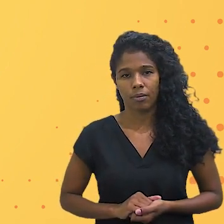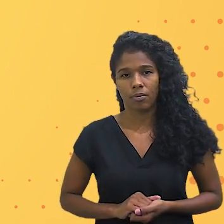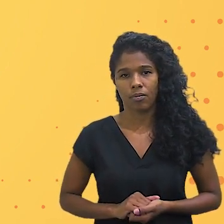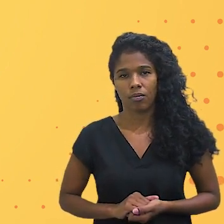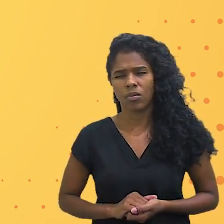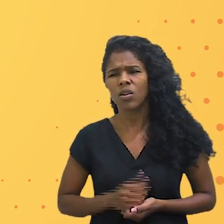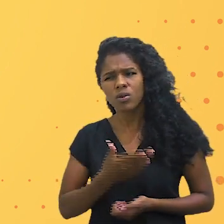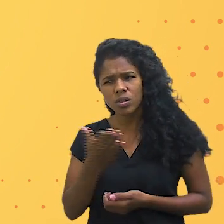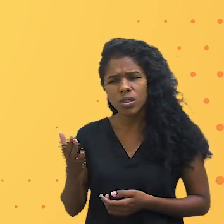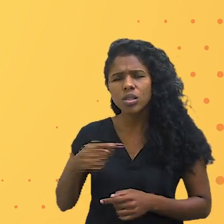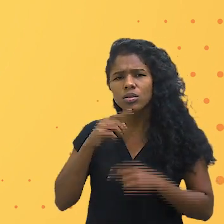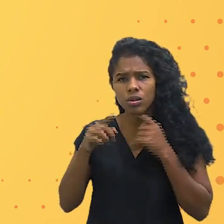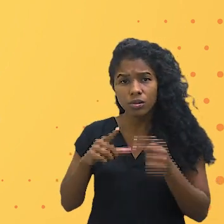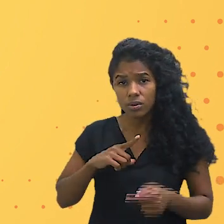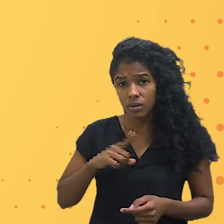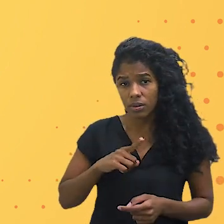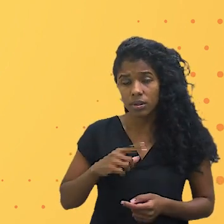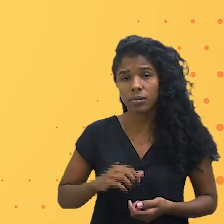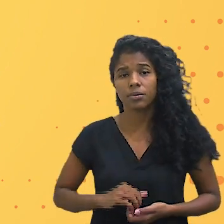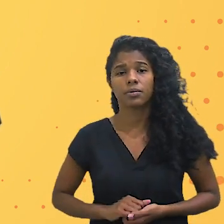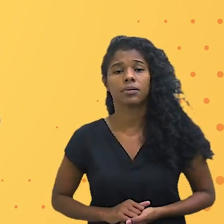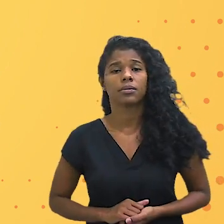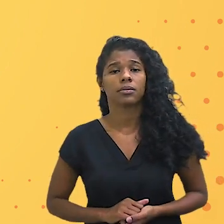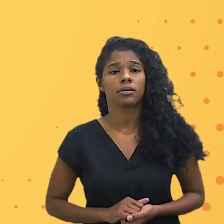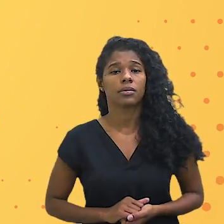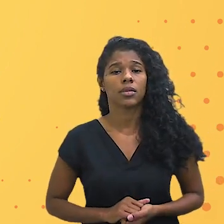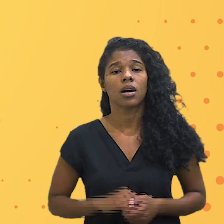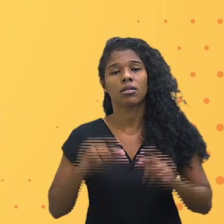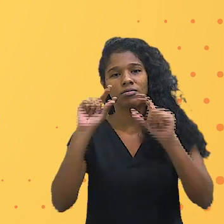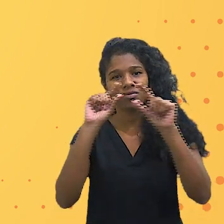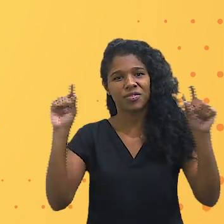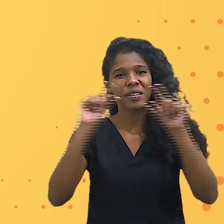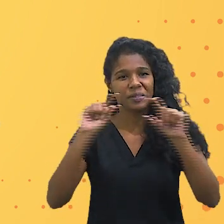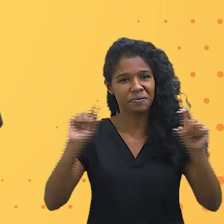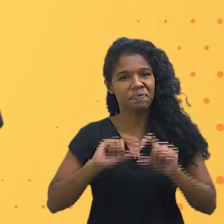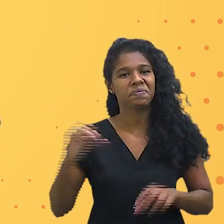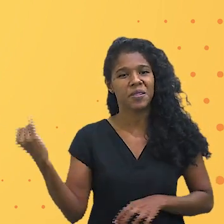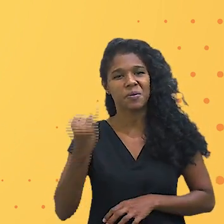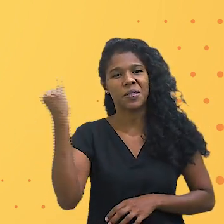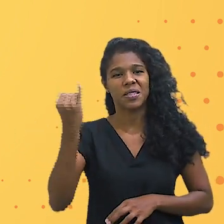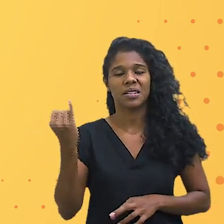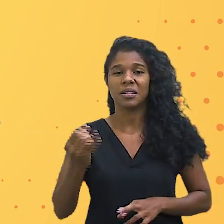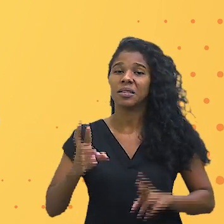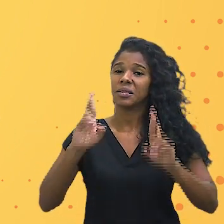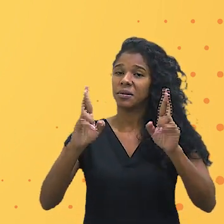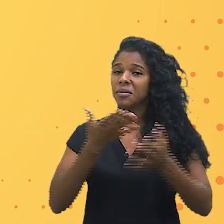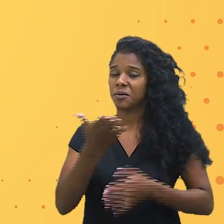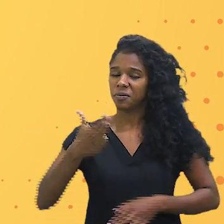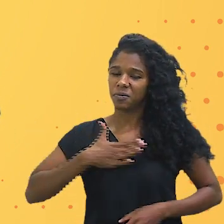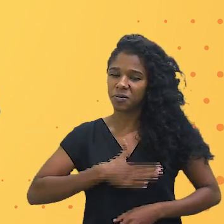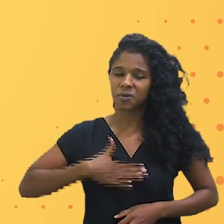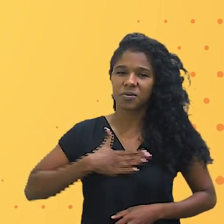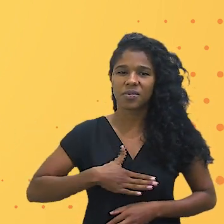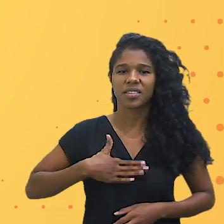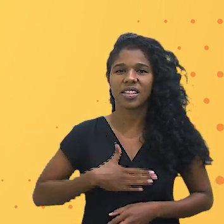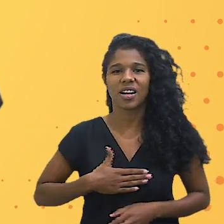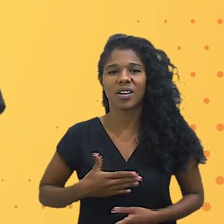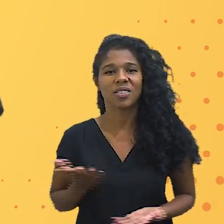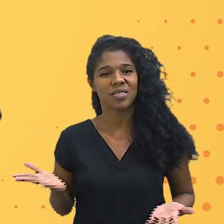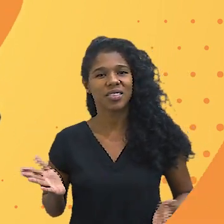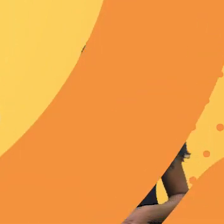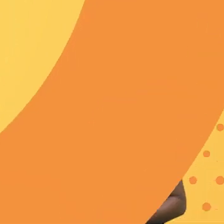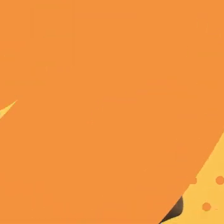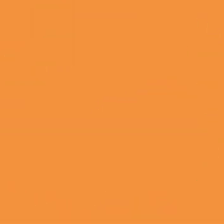Alguma dúvida? Frases importantes, não é mesmo? Espero que tenham gostado. See you later!